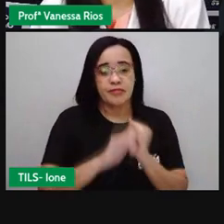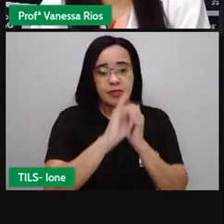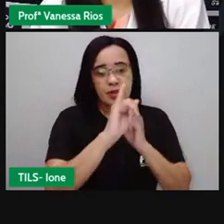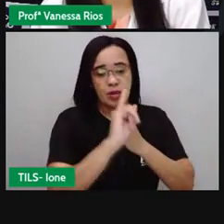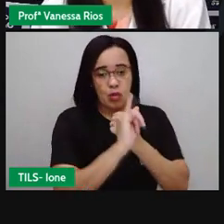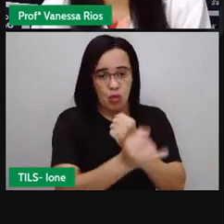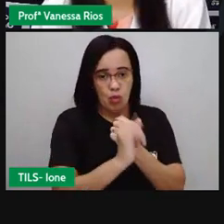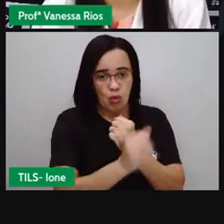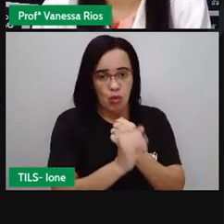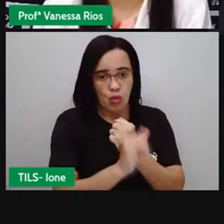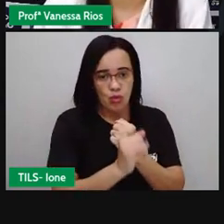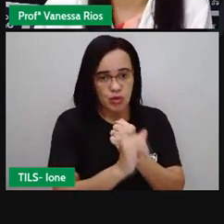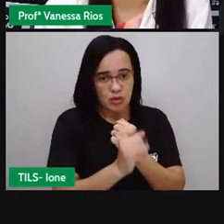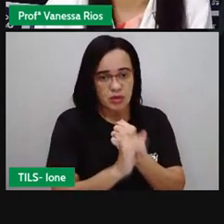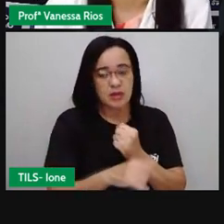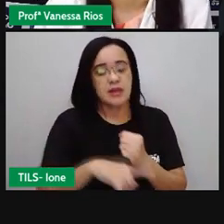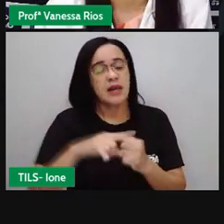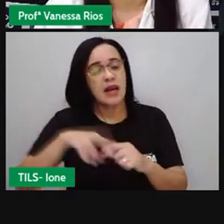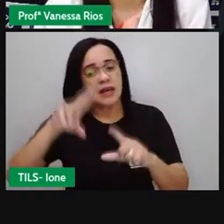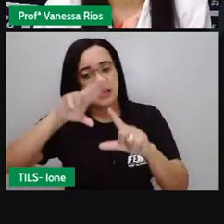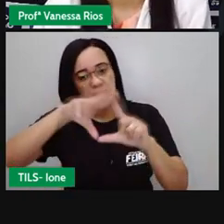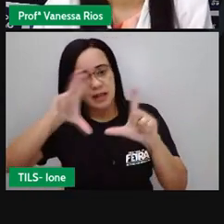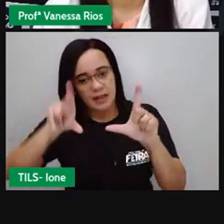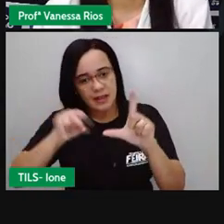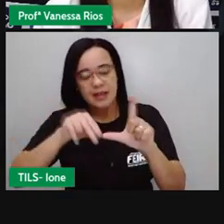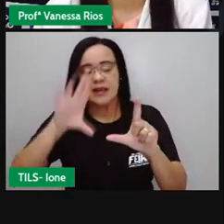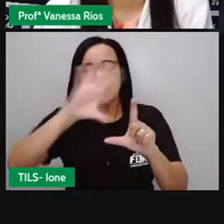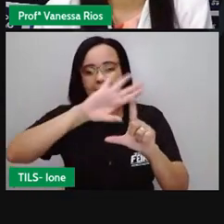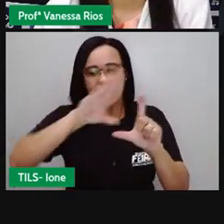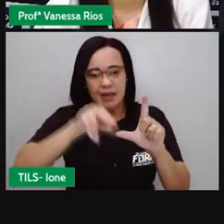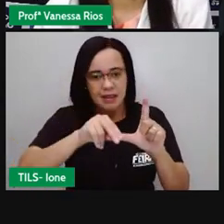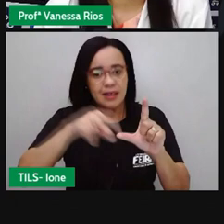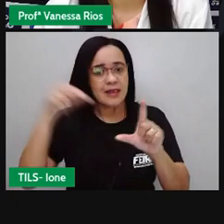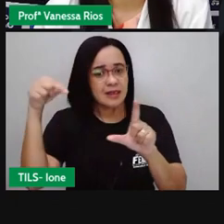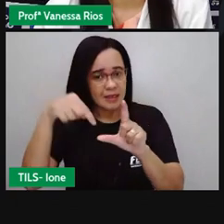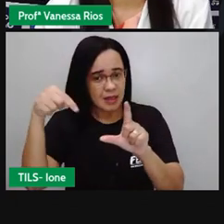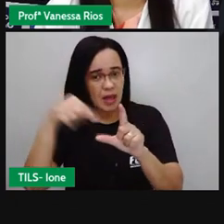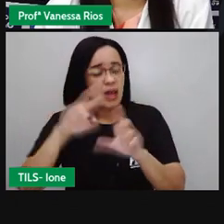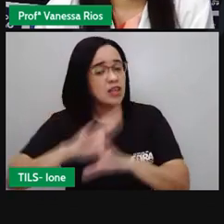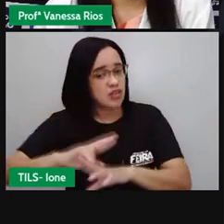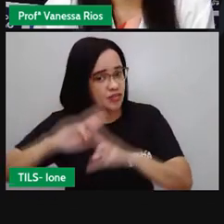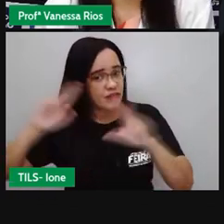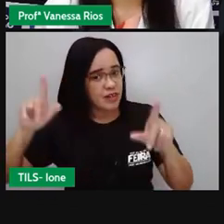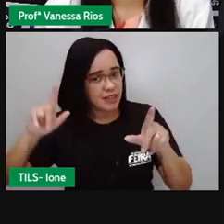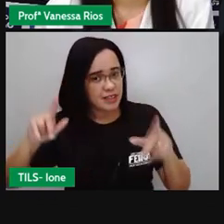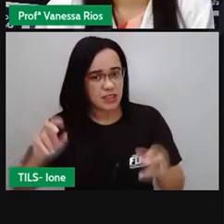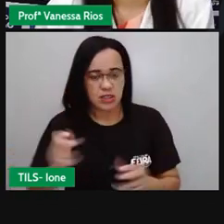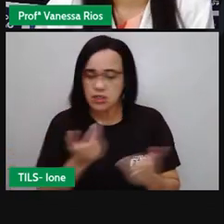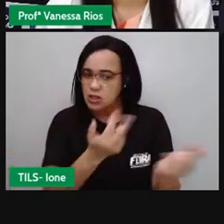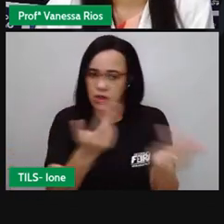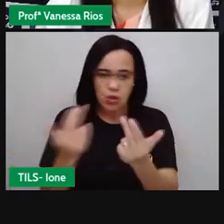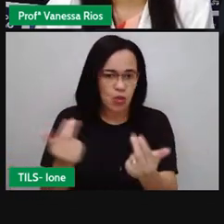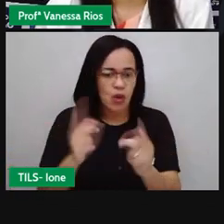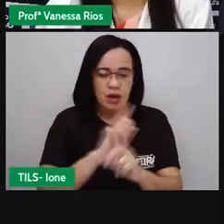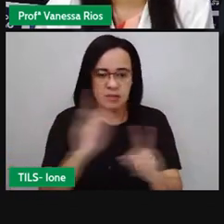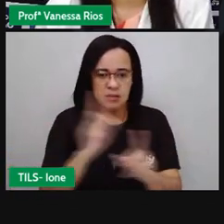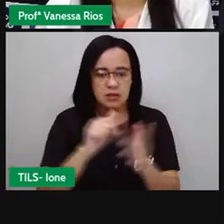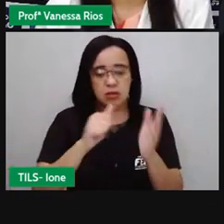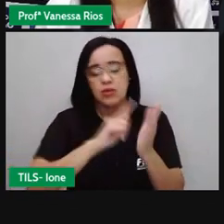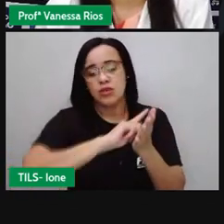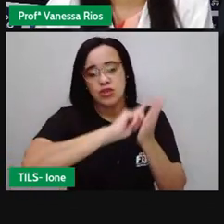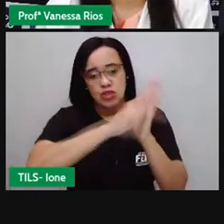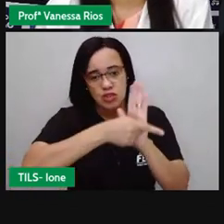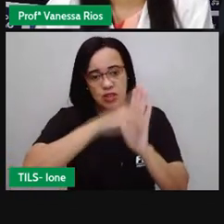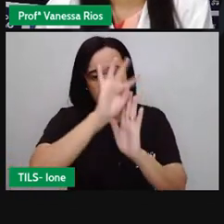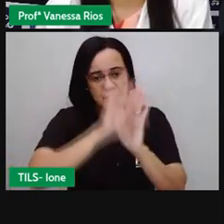é cartoon a gente não pode entender como gêneros textuais iguais e